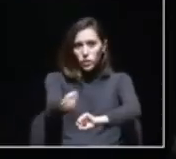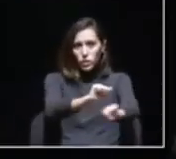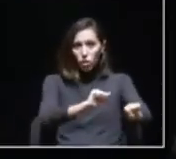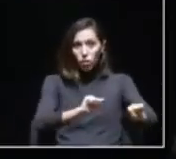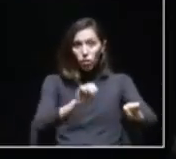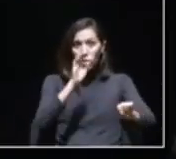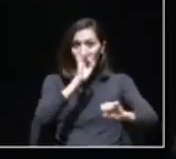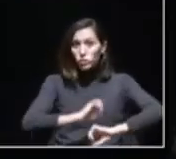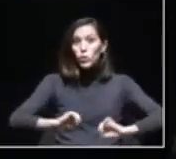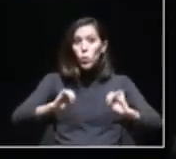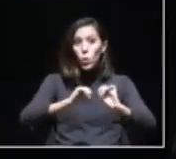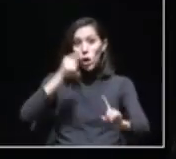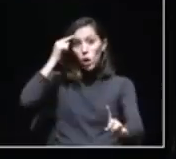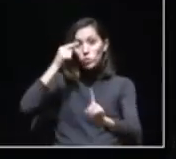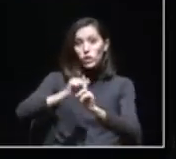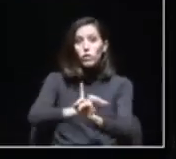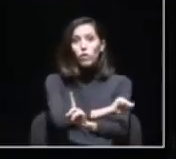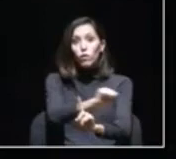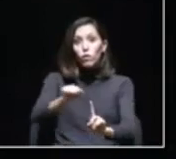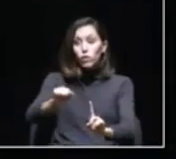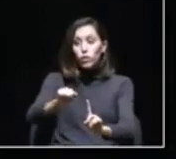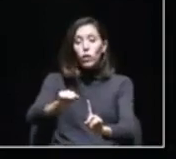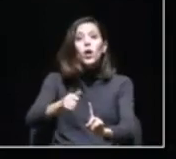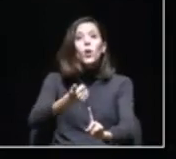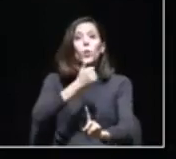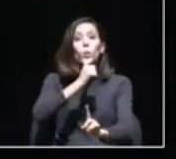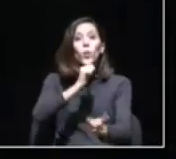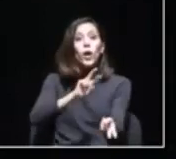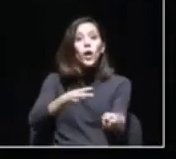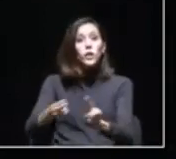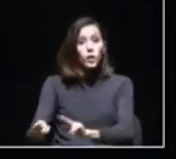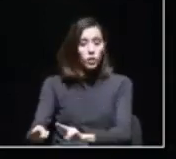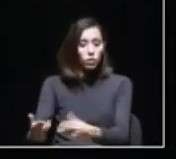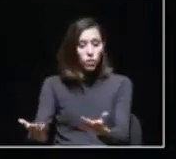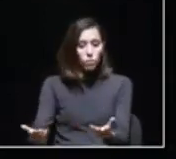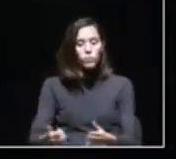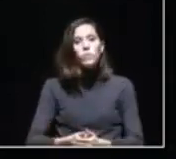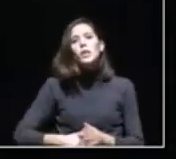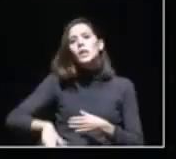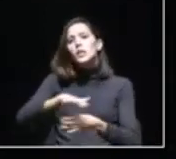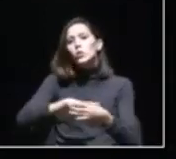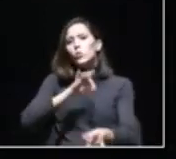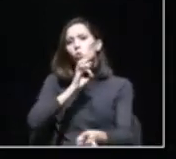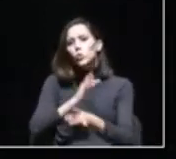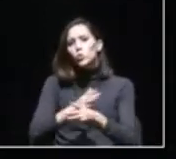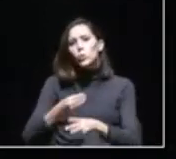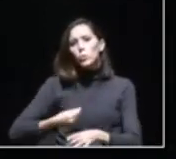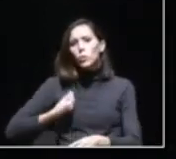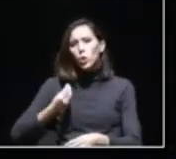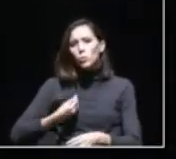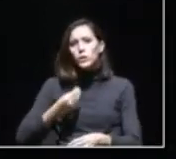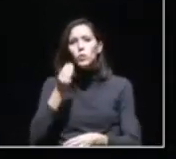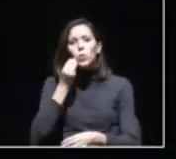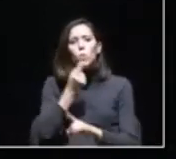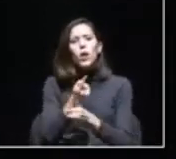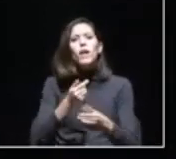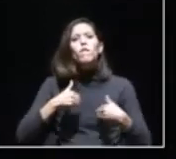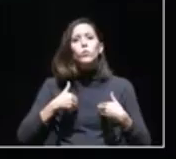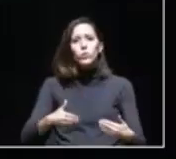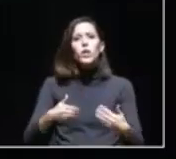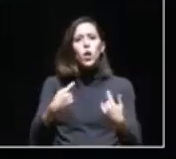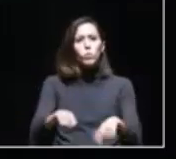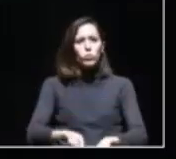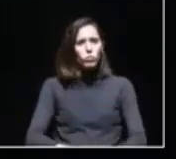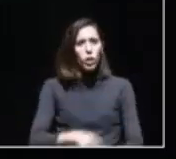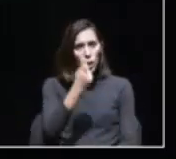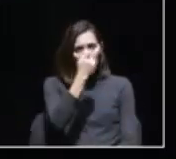cumprem a sua missão e dificilmente serão uma alternativa. Há também uma situação que nos preocupa, que é o recurso a voluntariado. Em maio